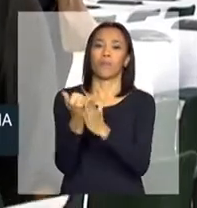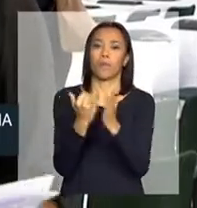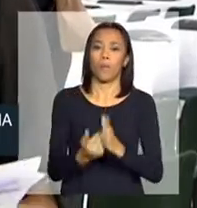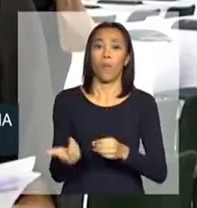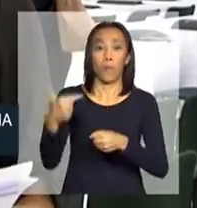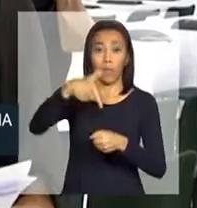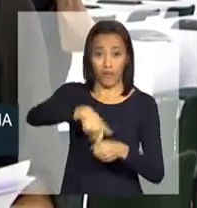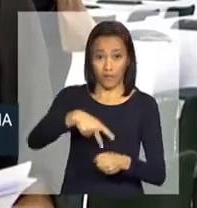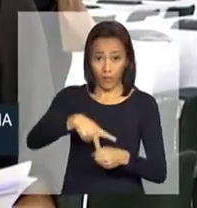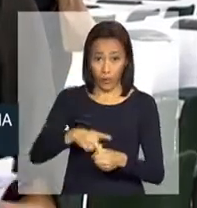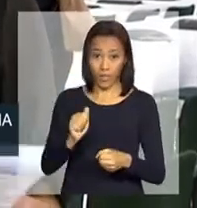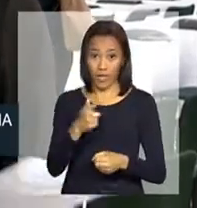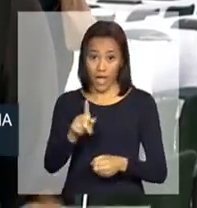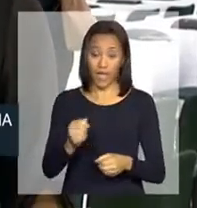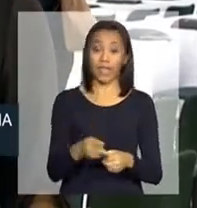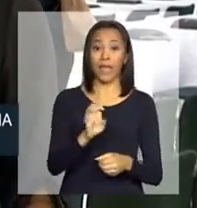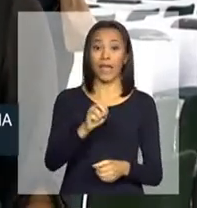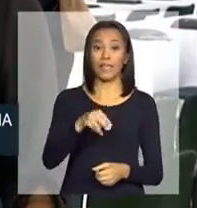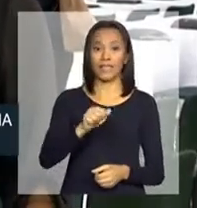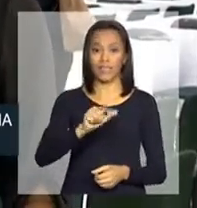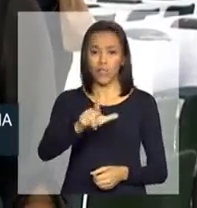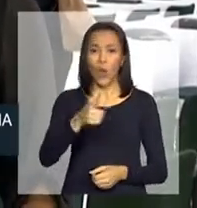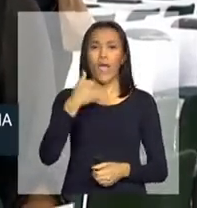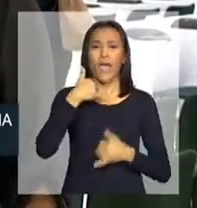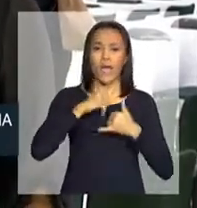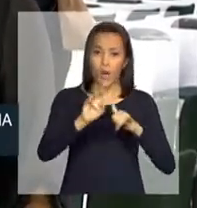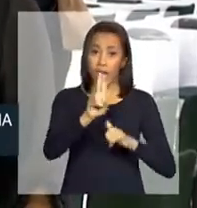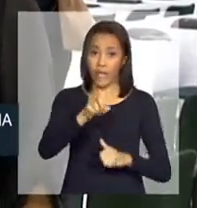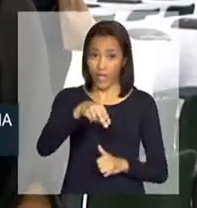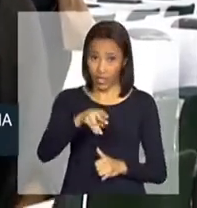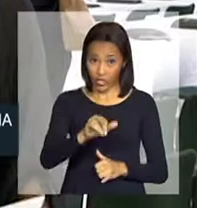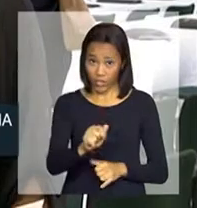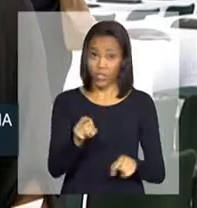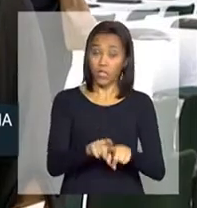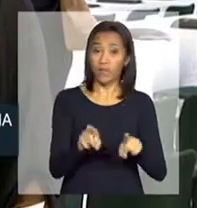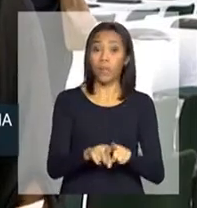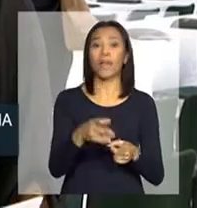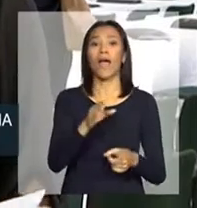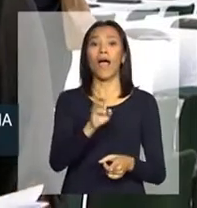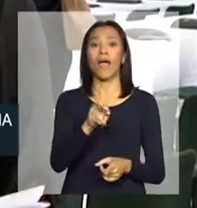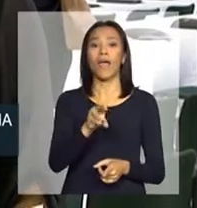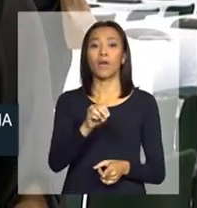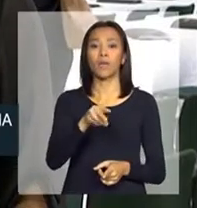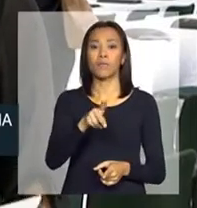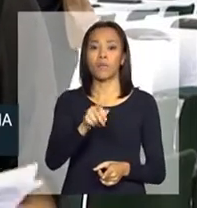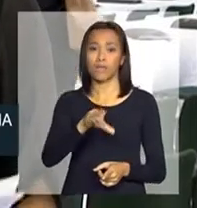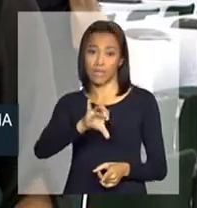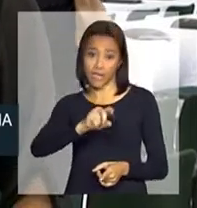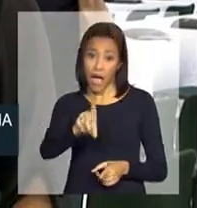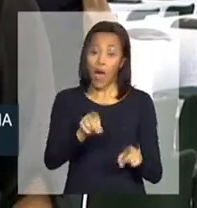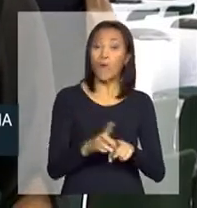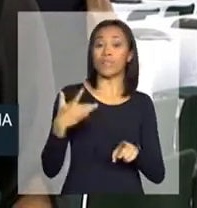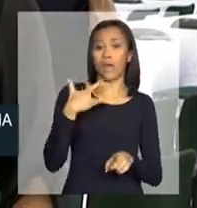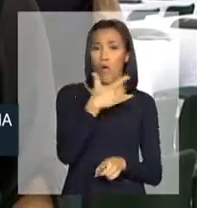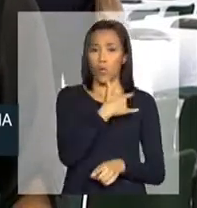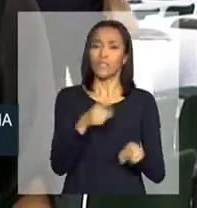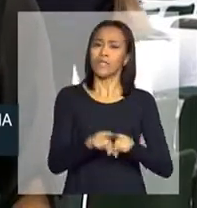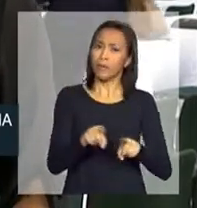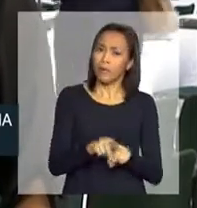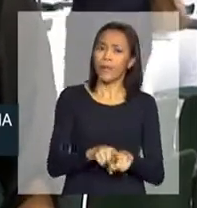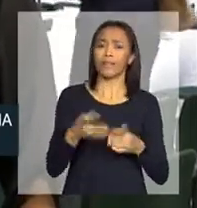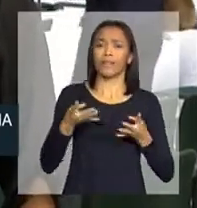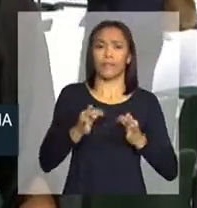e gás, etanol, energias renováveis, defesa e aeroespacial, saúde e tecnologia da